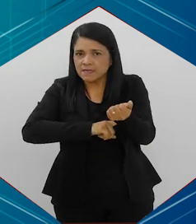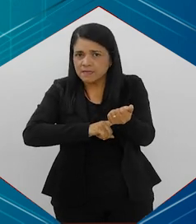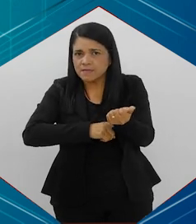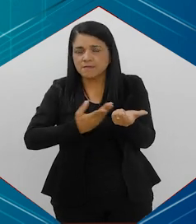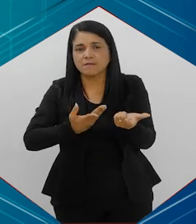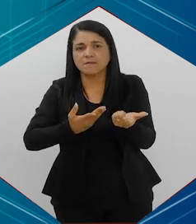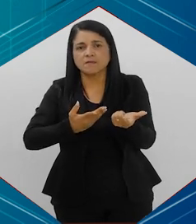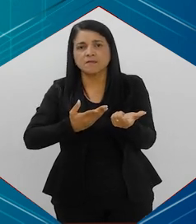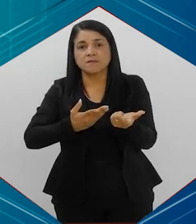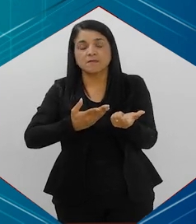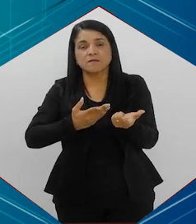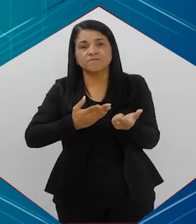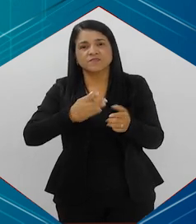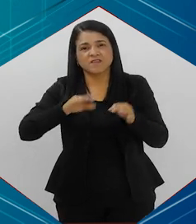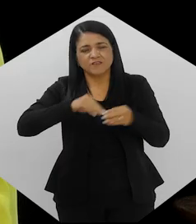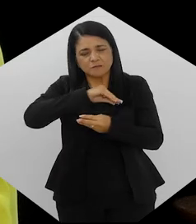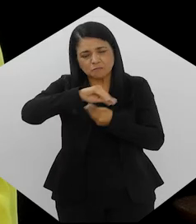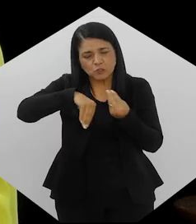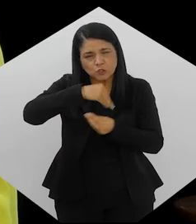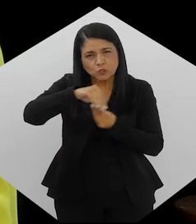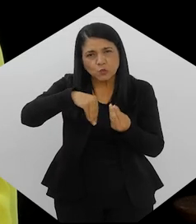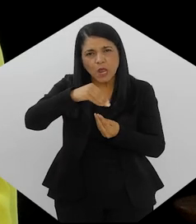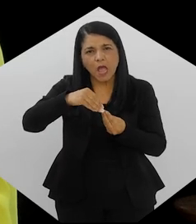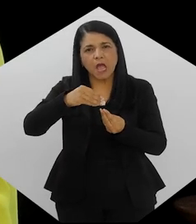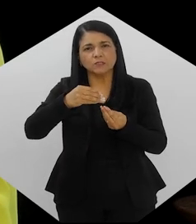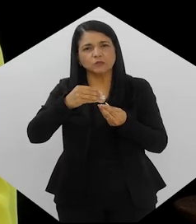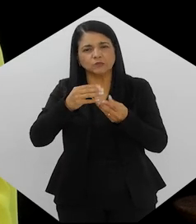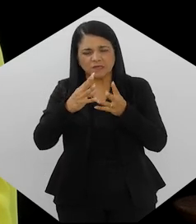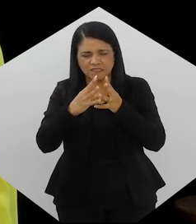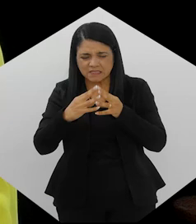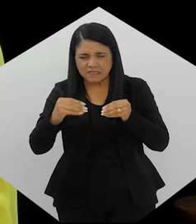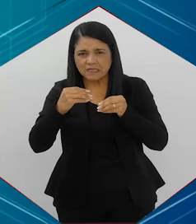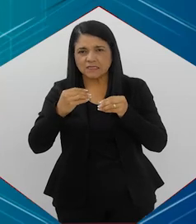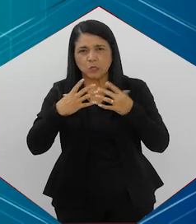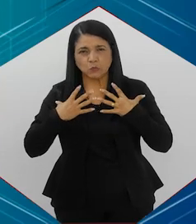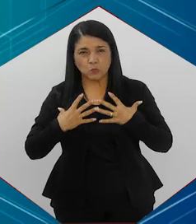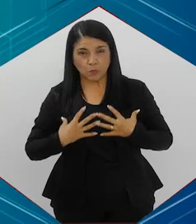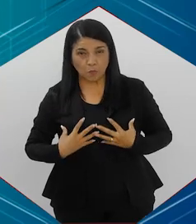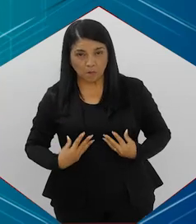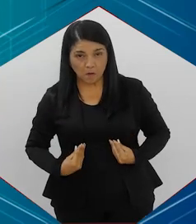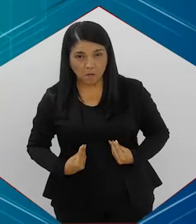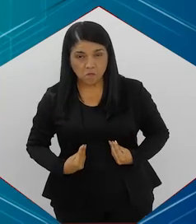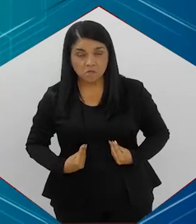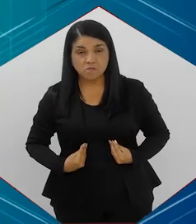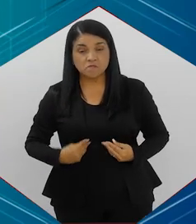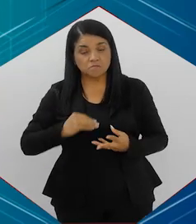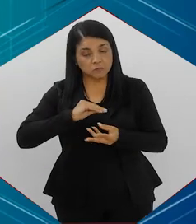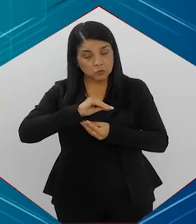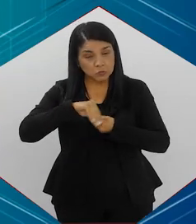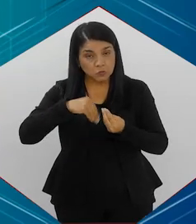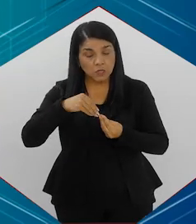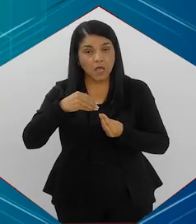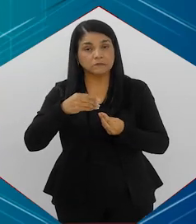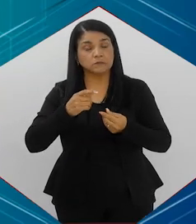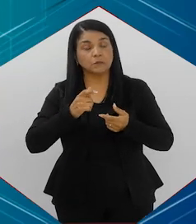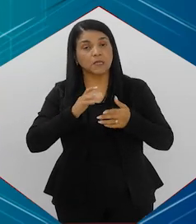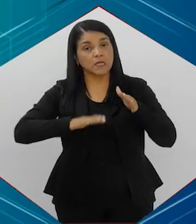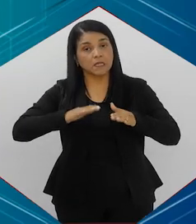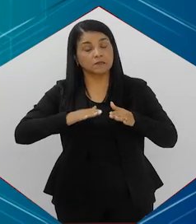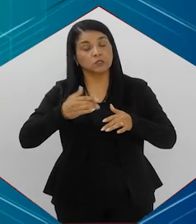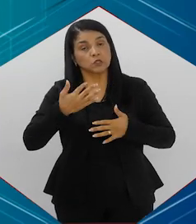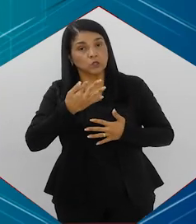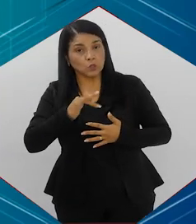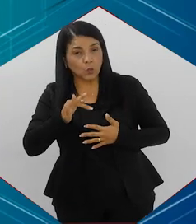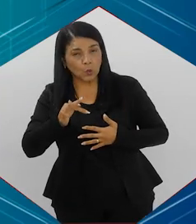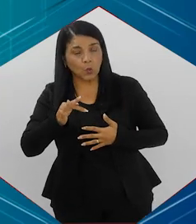Não necessariamente sangue vivo, mas às vezes misturado ali com uma secreção pulmonar. E, dependendo da localização, também pode